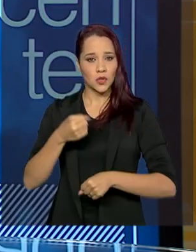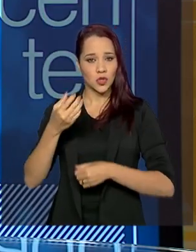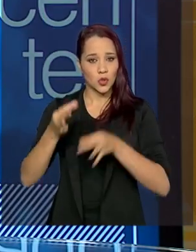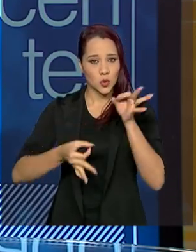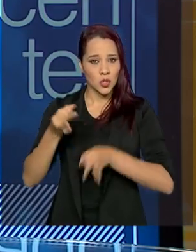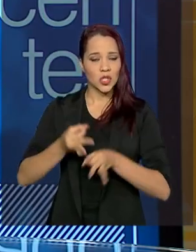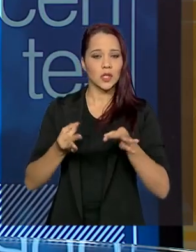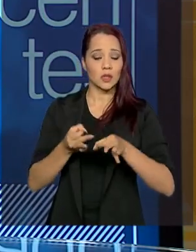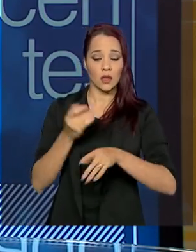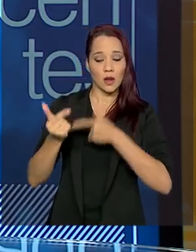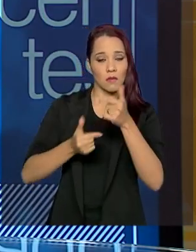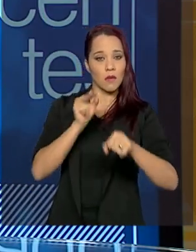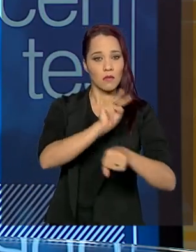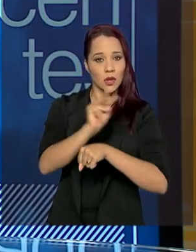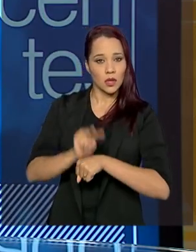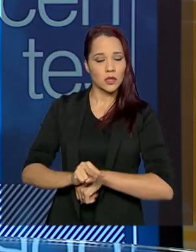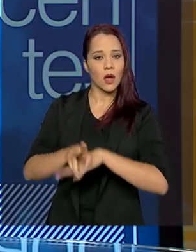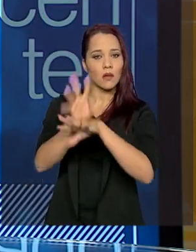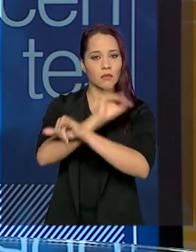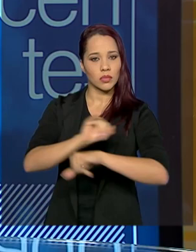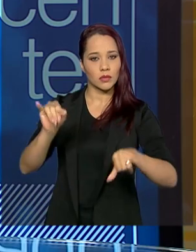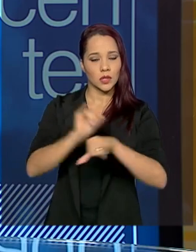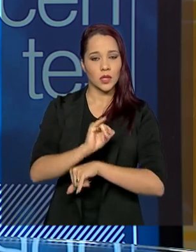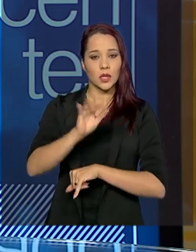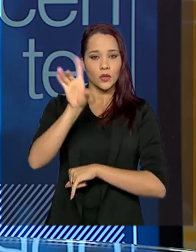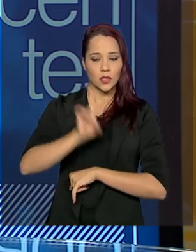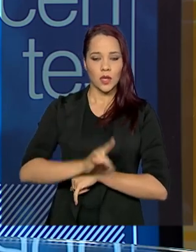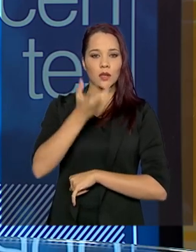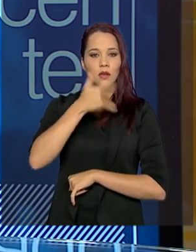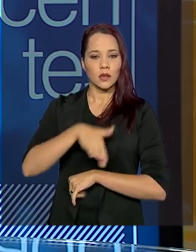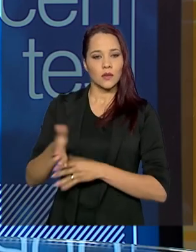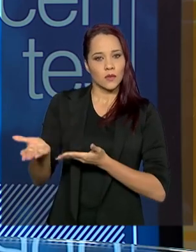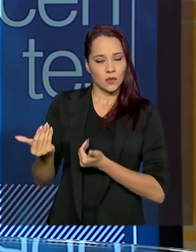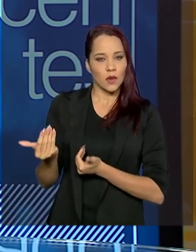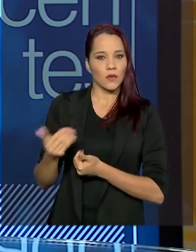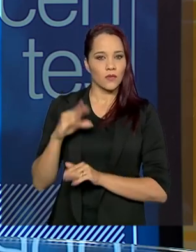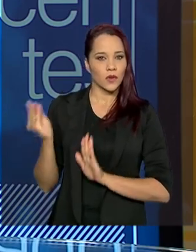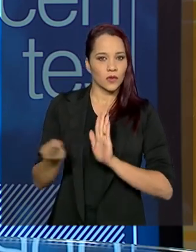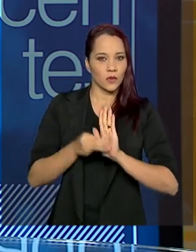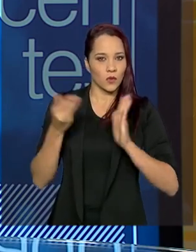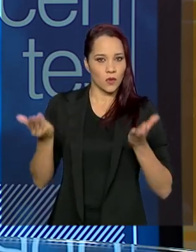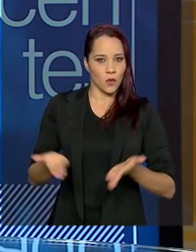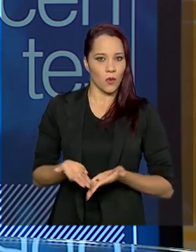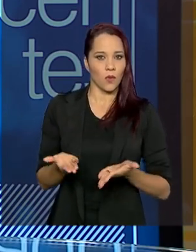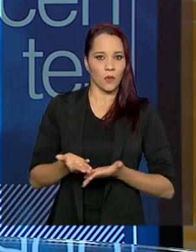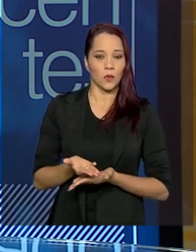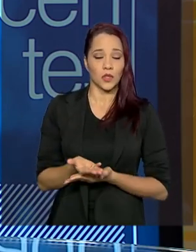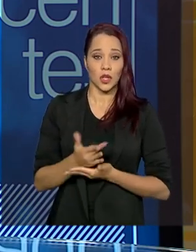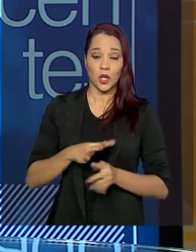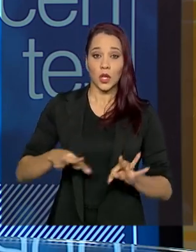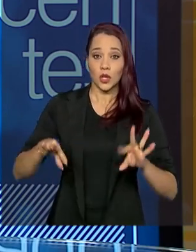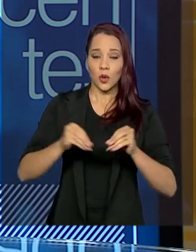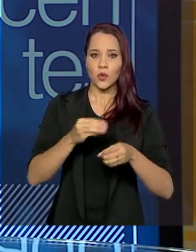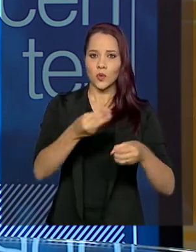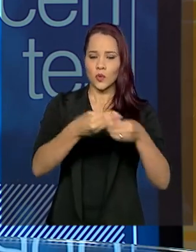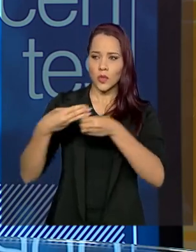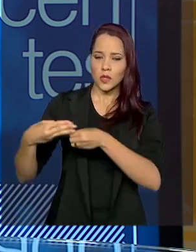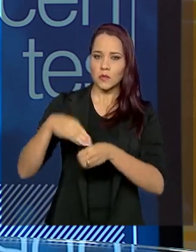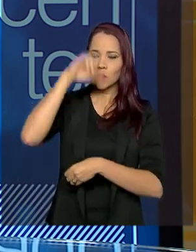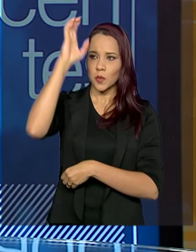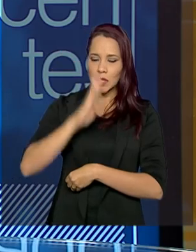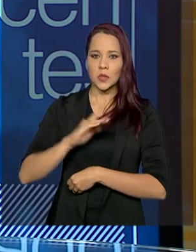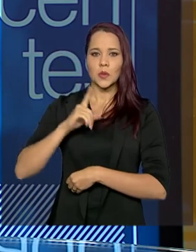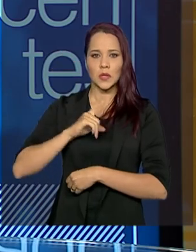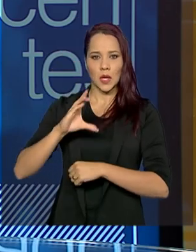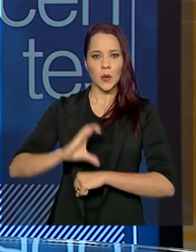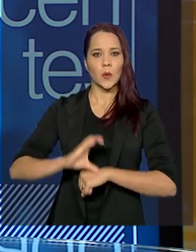trabalha na proteção, na promoção dos direitos da criança e do adolescente, foi instituído. Hoje, praticamente todos os municípios brasileiros têm